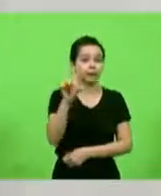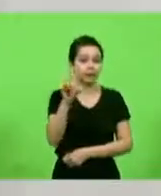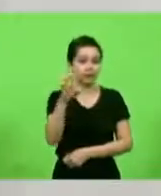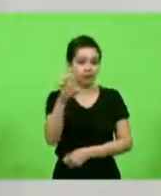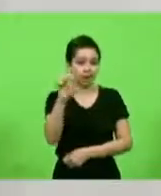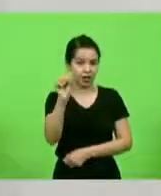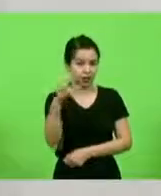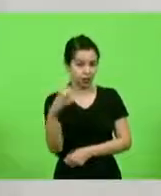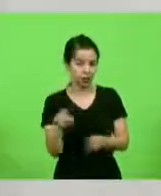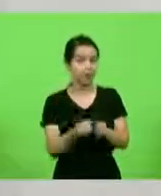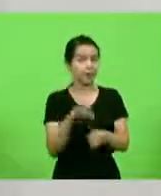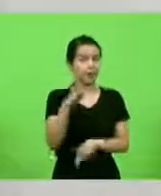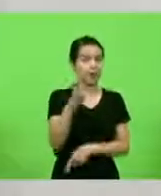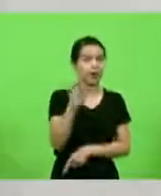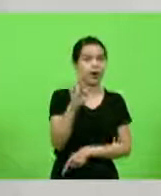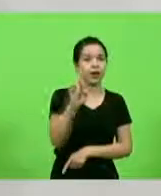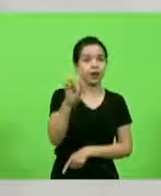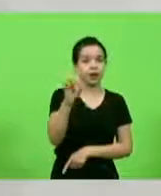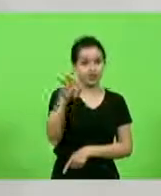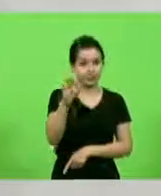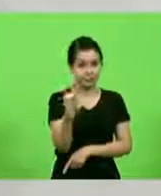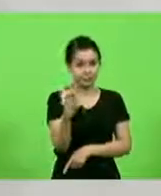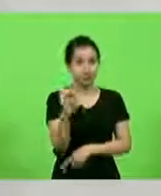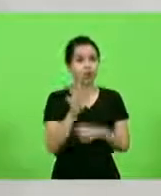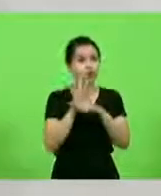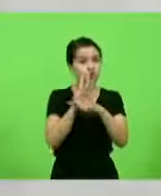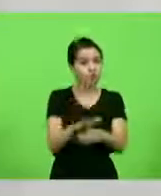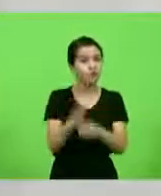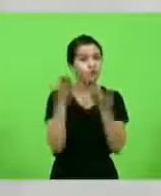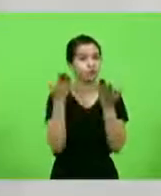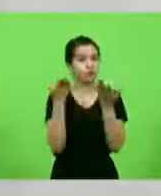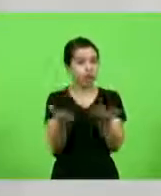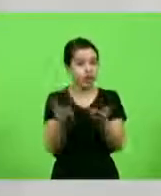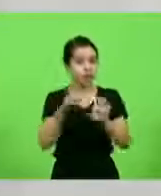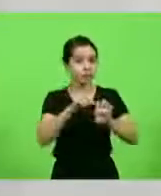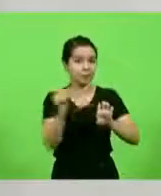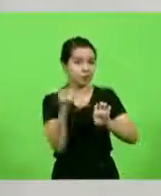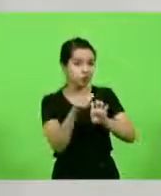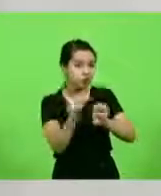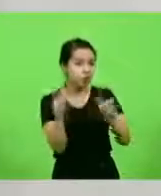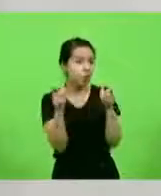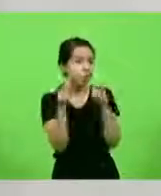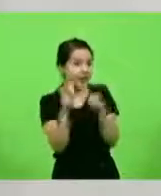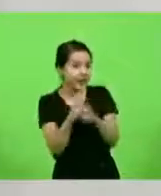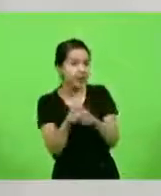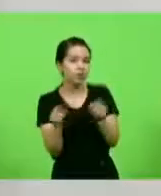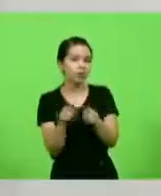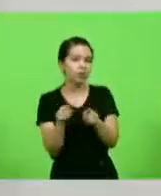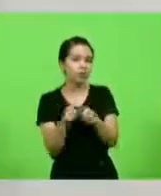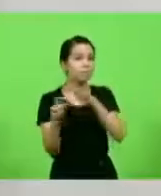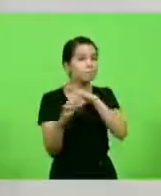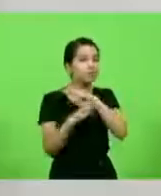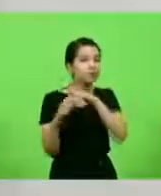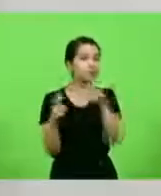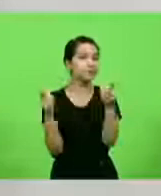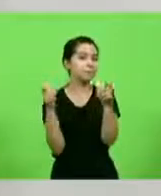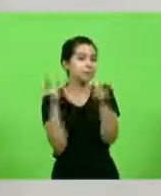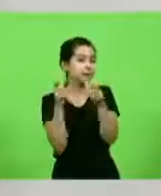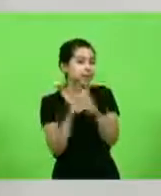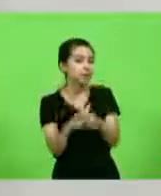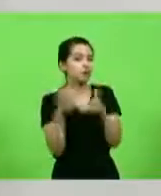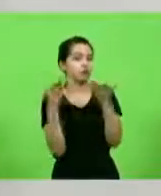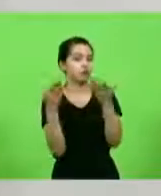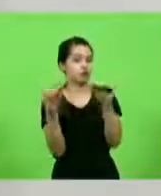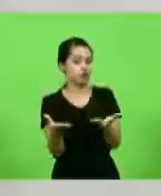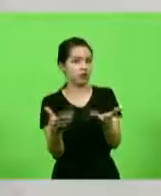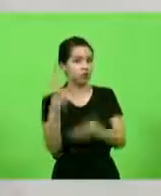atender você, microempreendedor, para atender você, empresário de pequeno porte catarinense, para que a